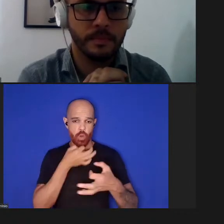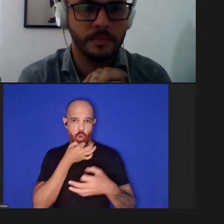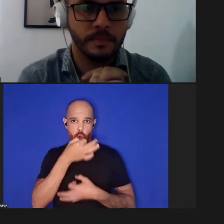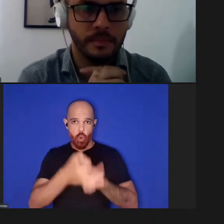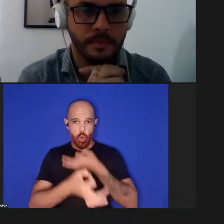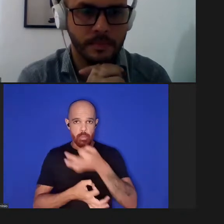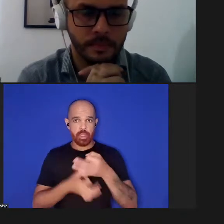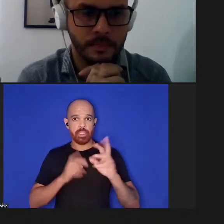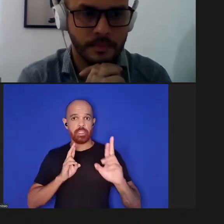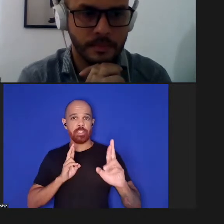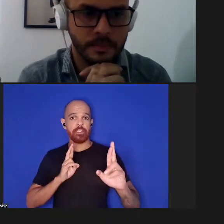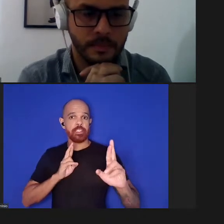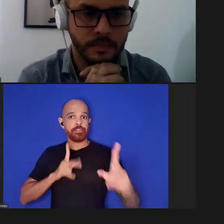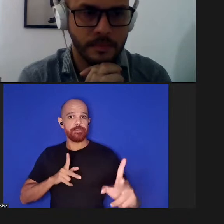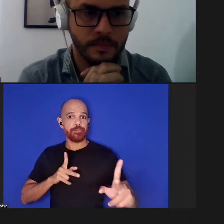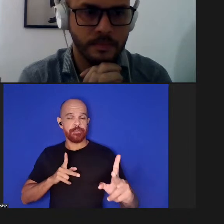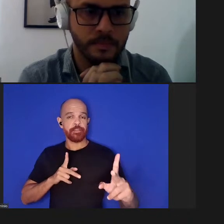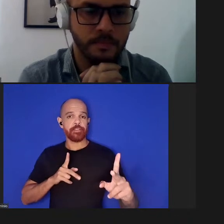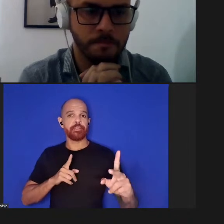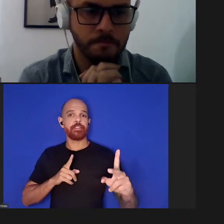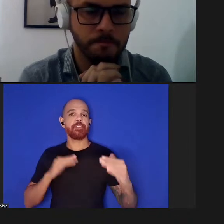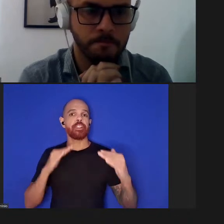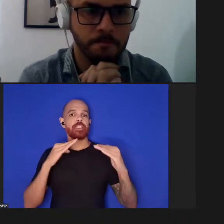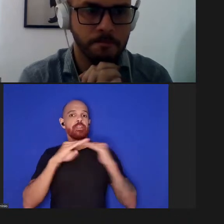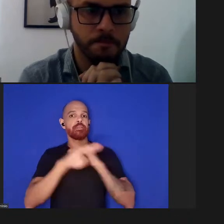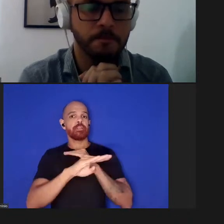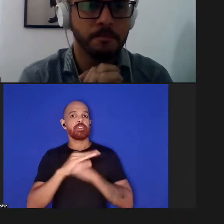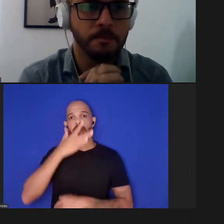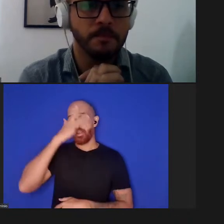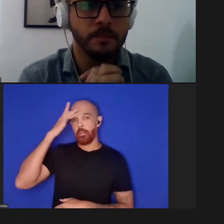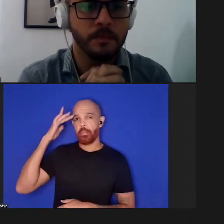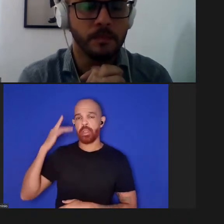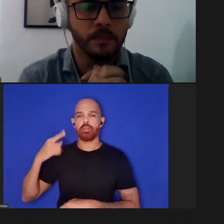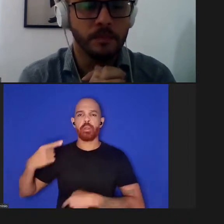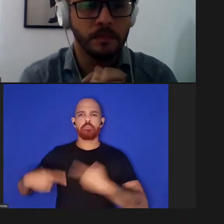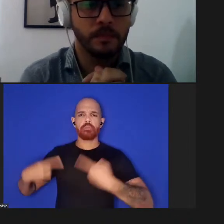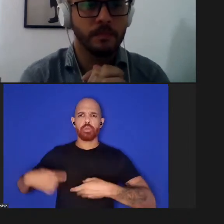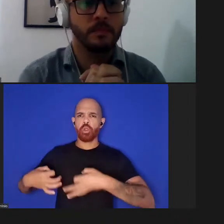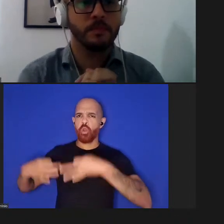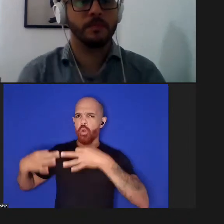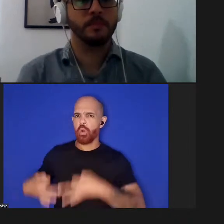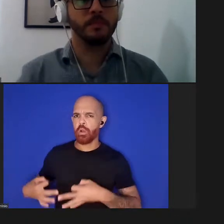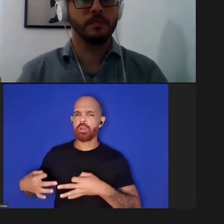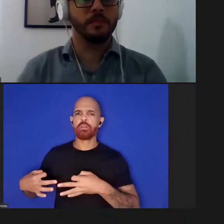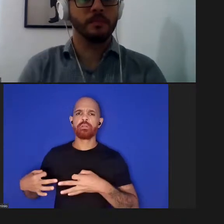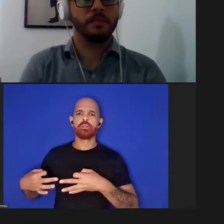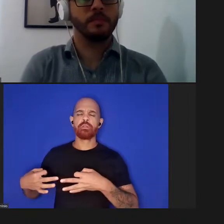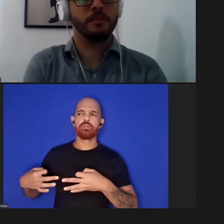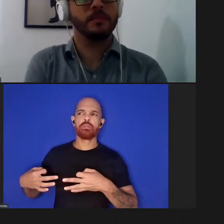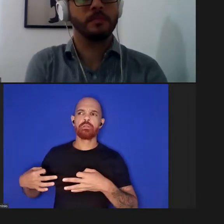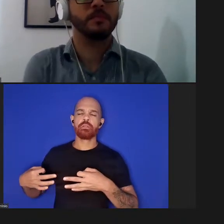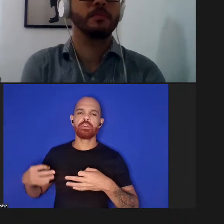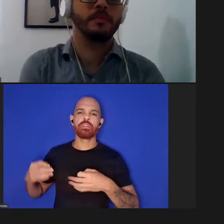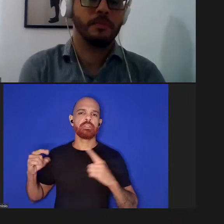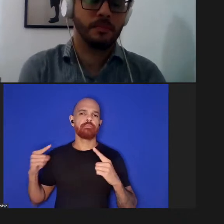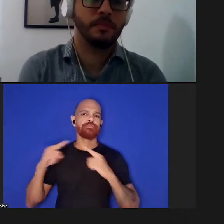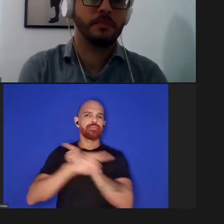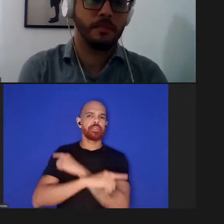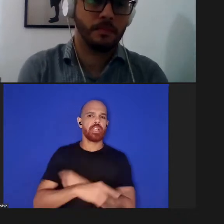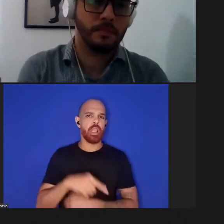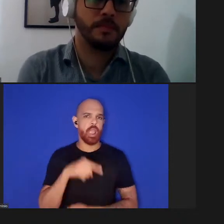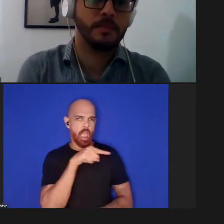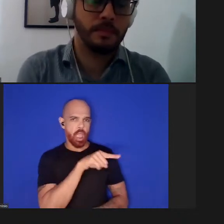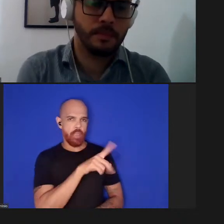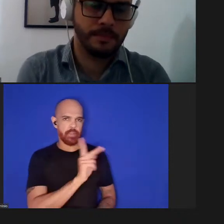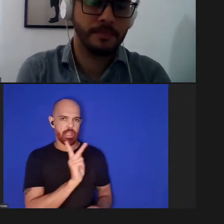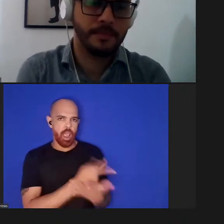a pessoa que é politicamente correta então você é considerado totalmente incorreto